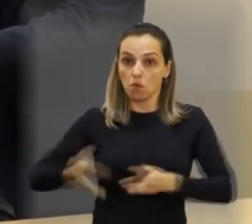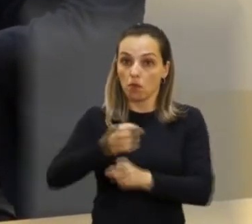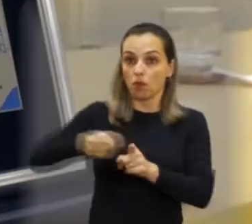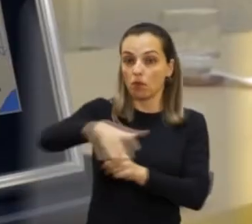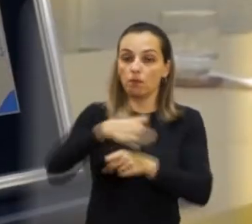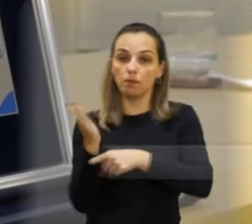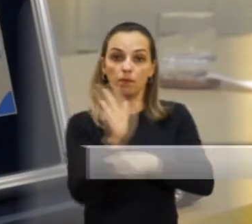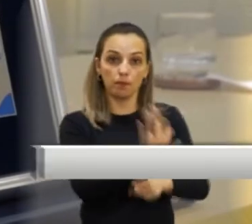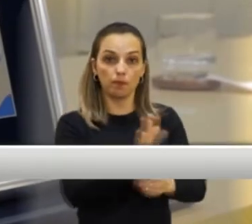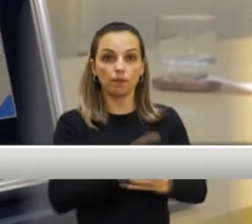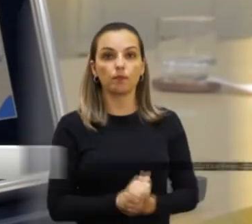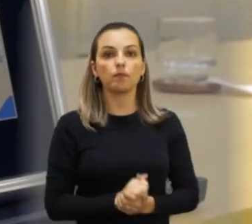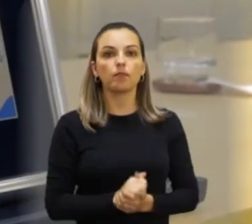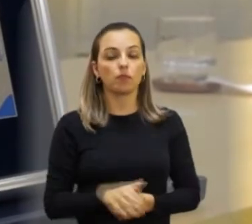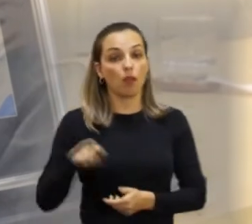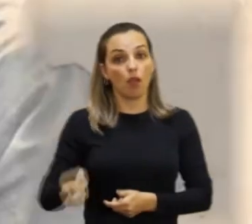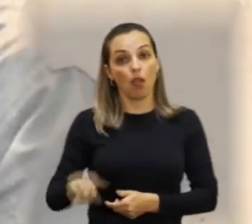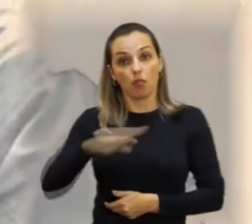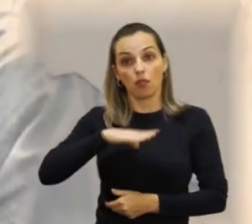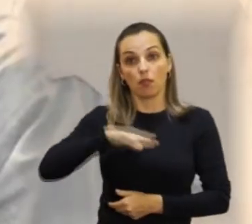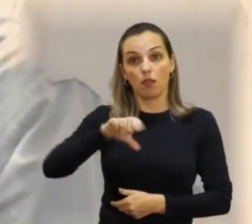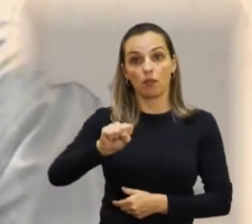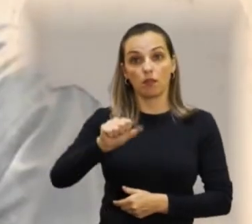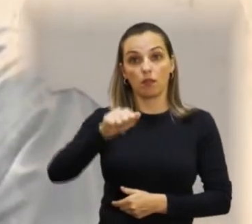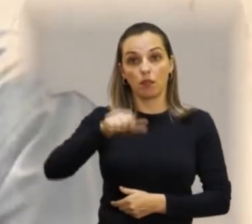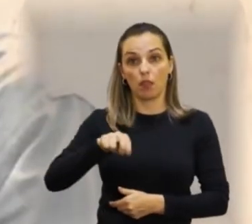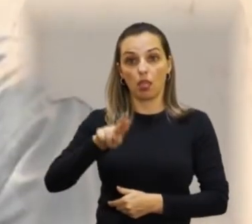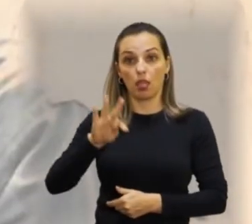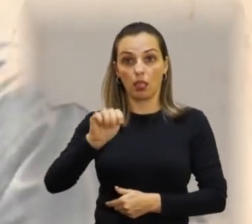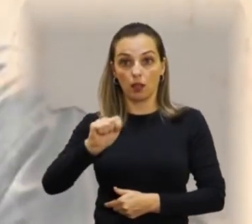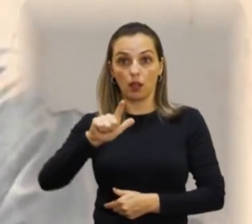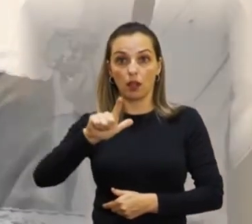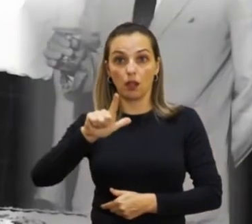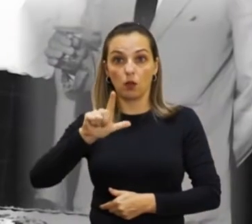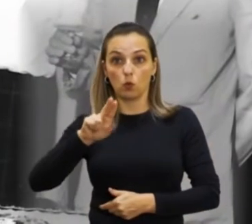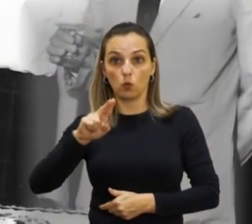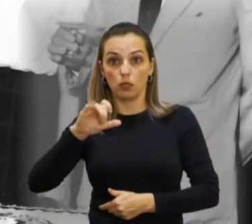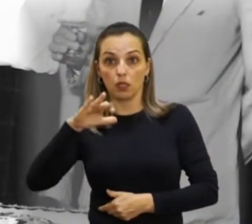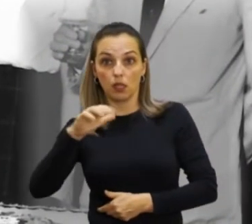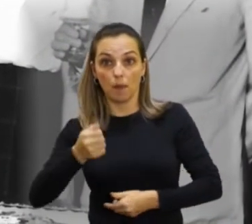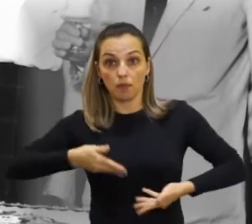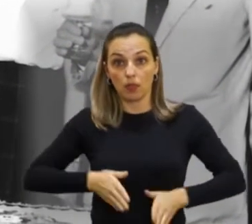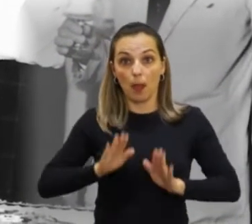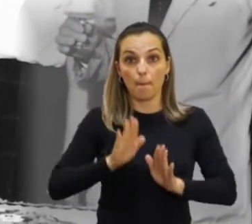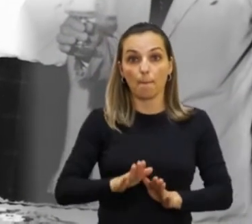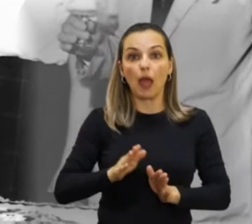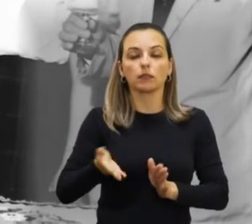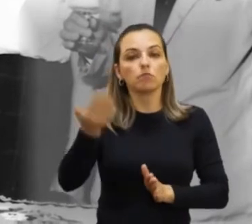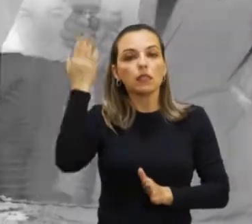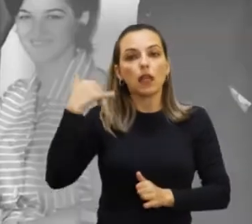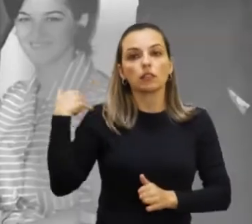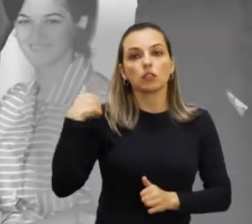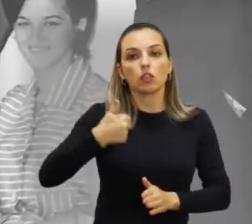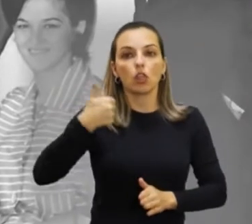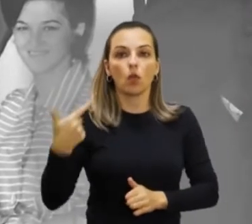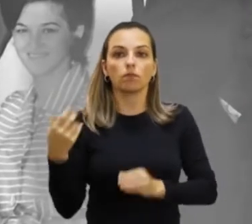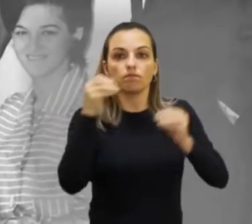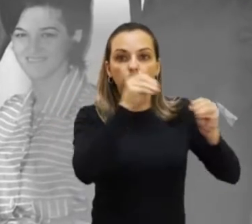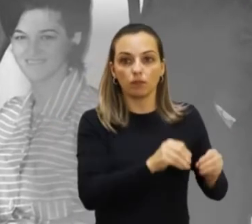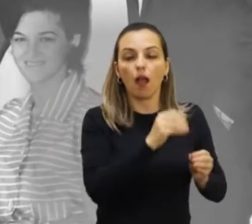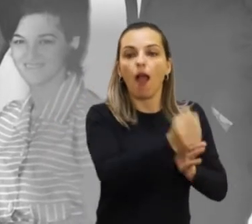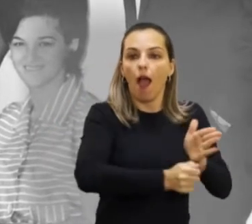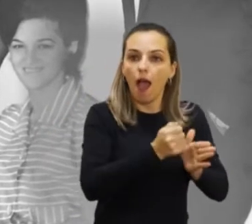prestados à sociedade. O homenageado nasceu em Santa Lúcia, mas aos 12 anos se mudou para Araraquara.